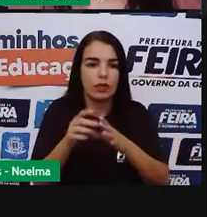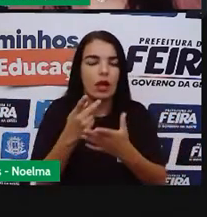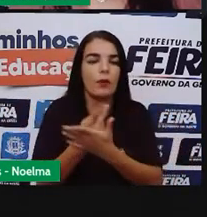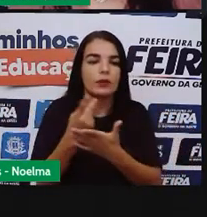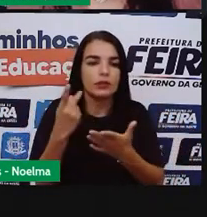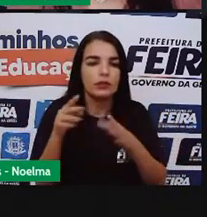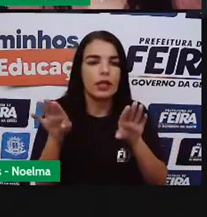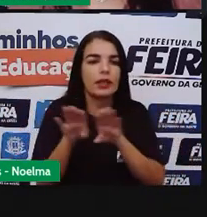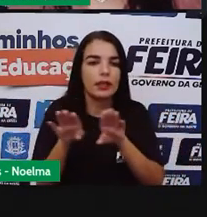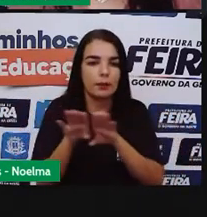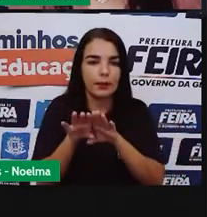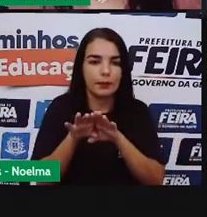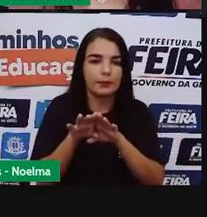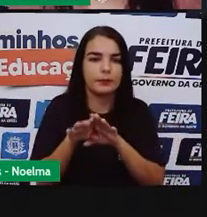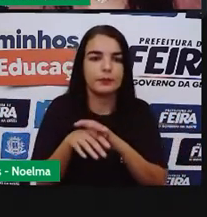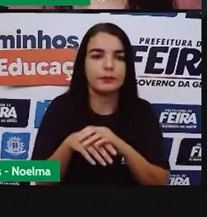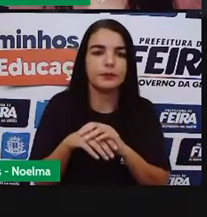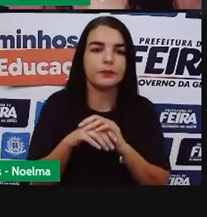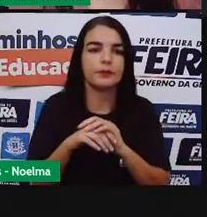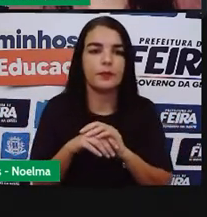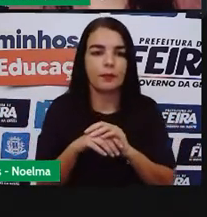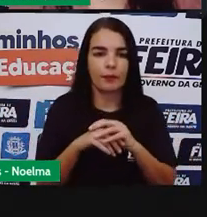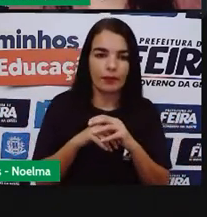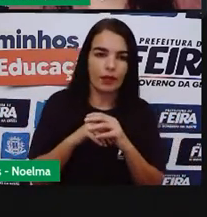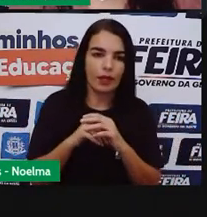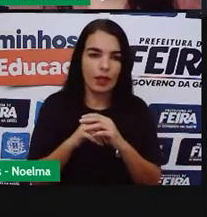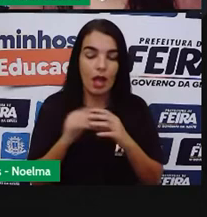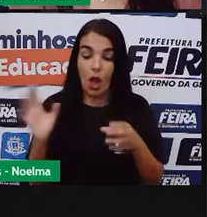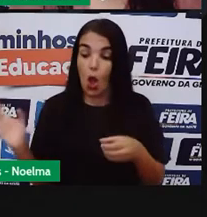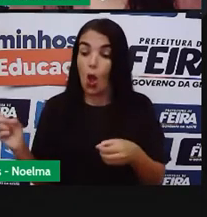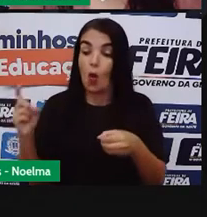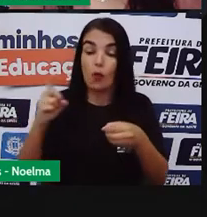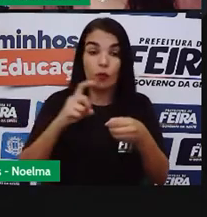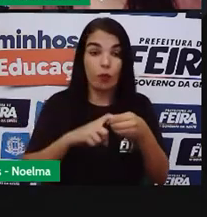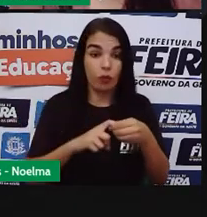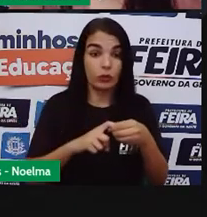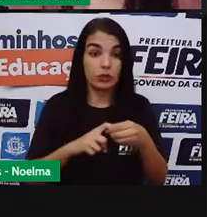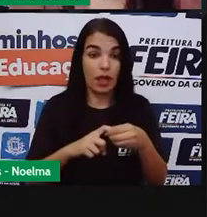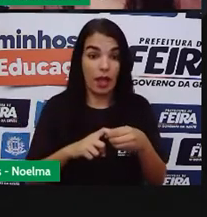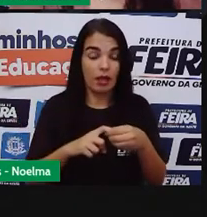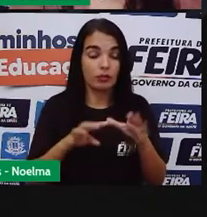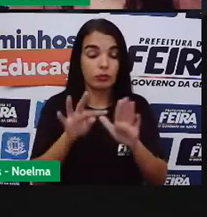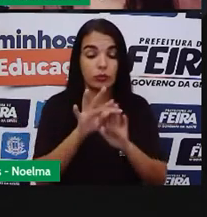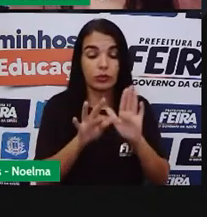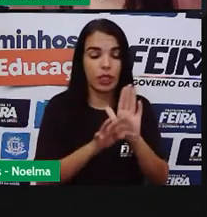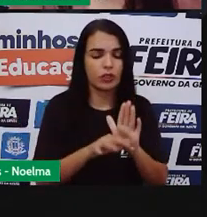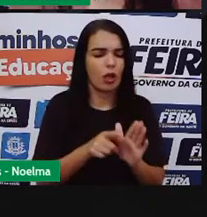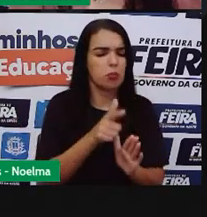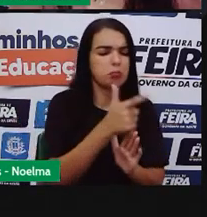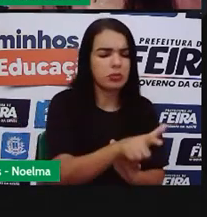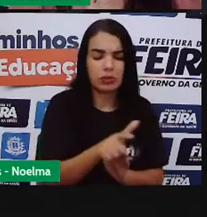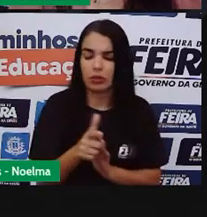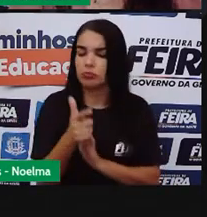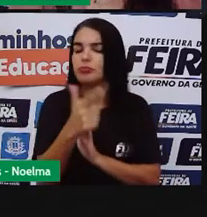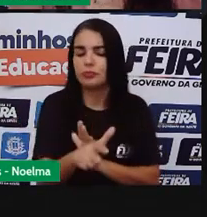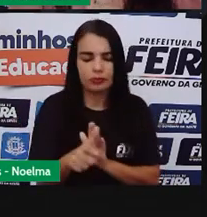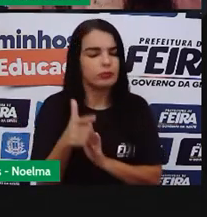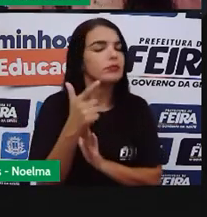e essas deduzções. Voltar ao texto tantas quantas vezes forem